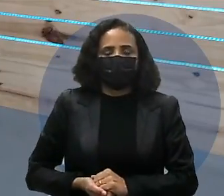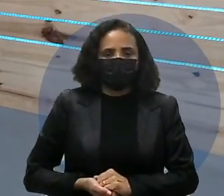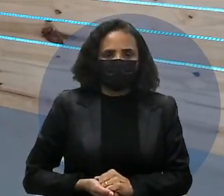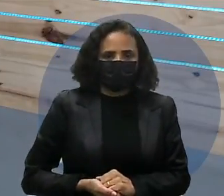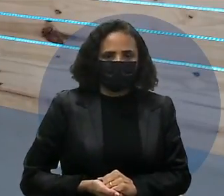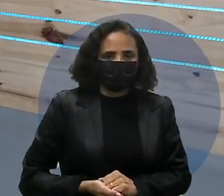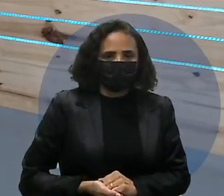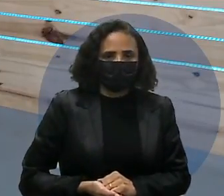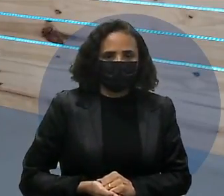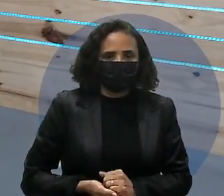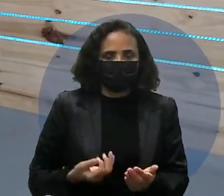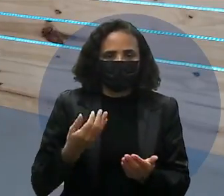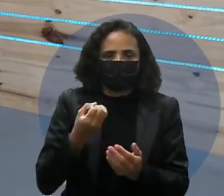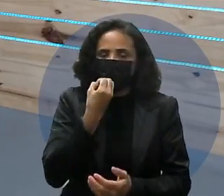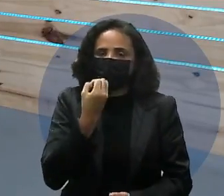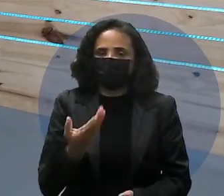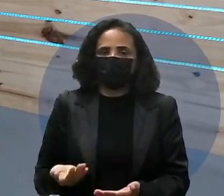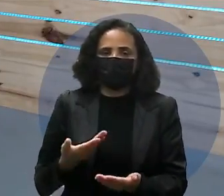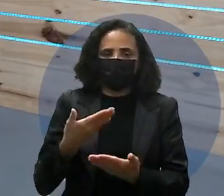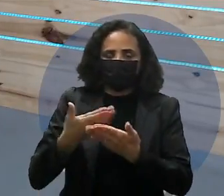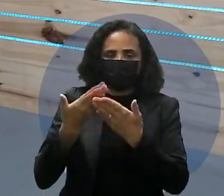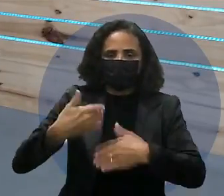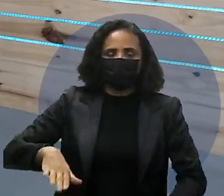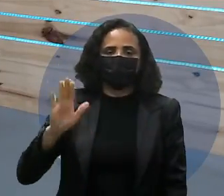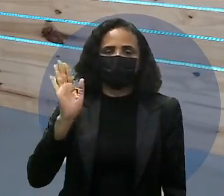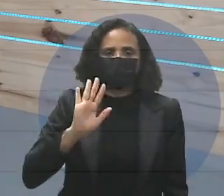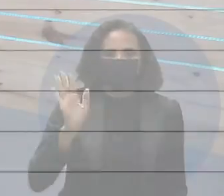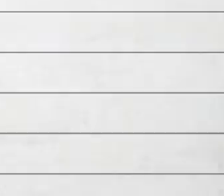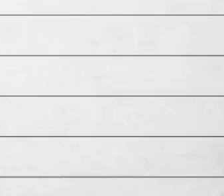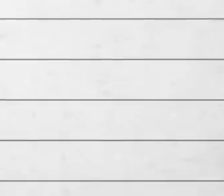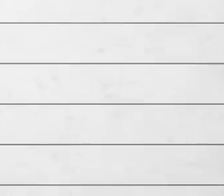class E bom SSA 3 Bye, bye